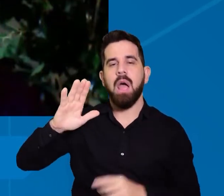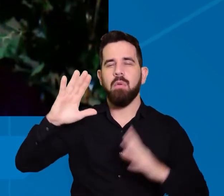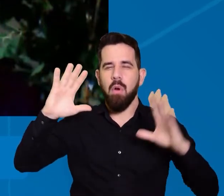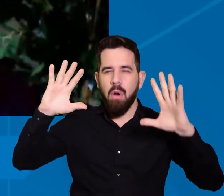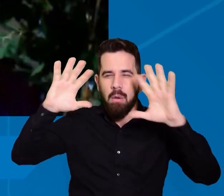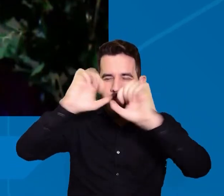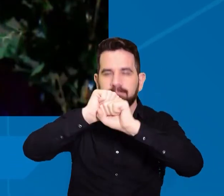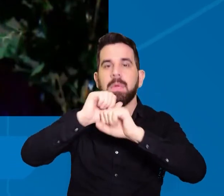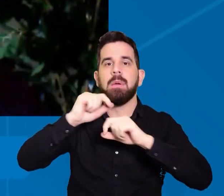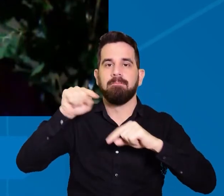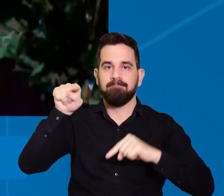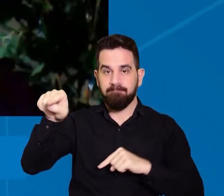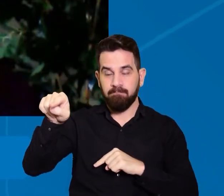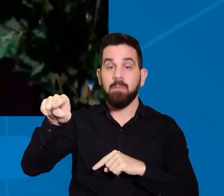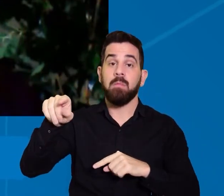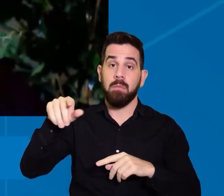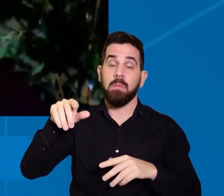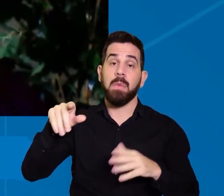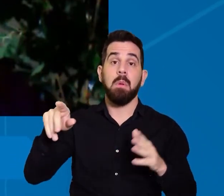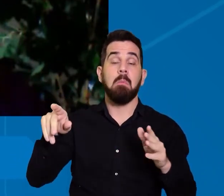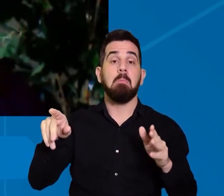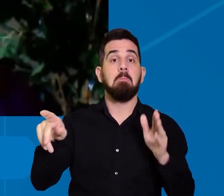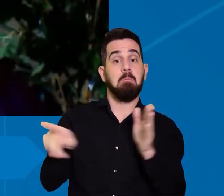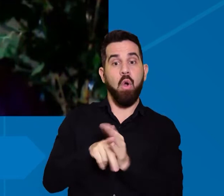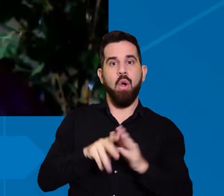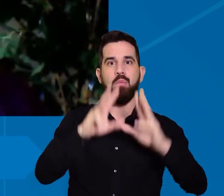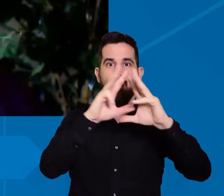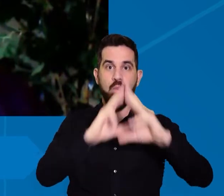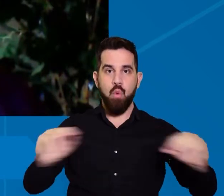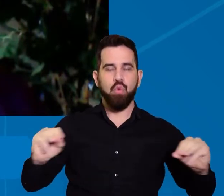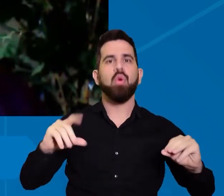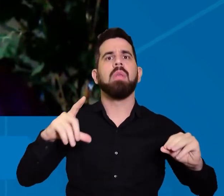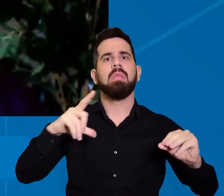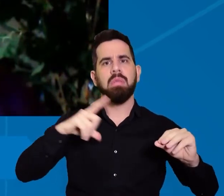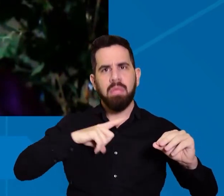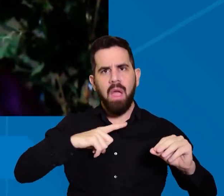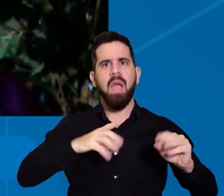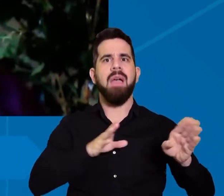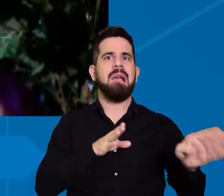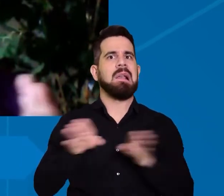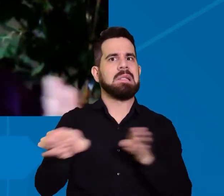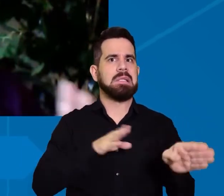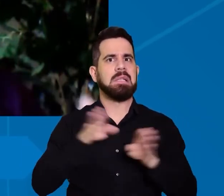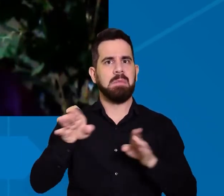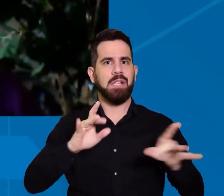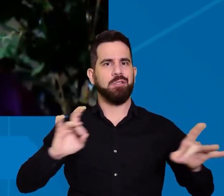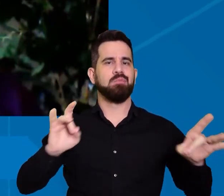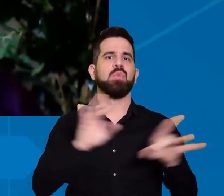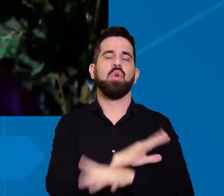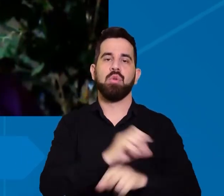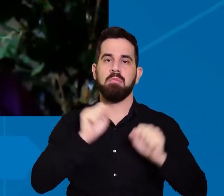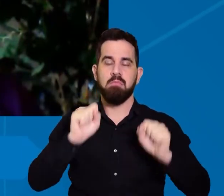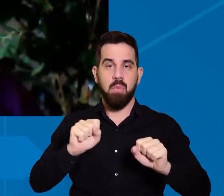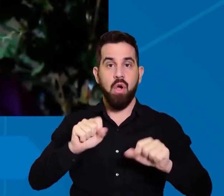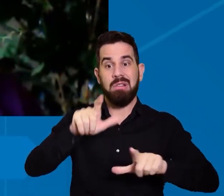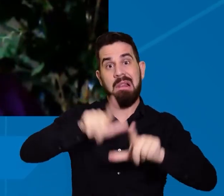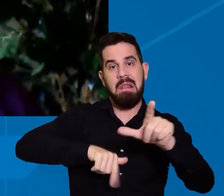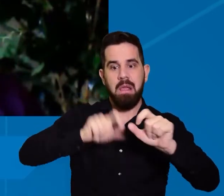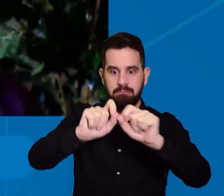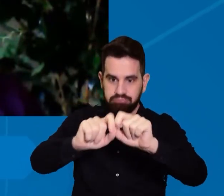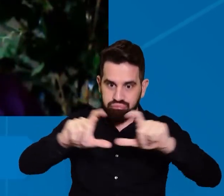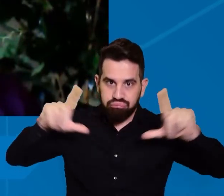Então, a própria plataforma Mudo, ela já traz um recurso de acessibilidade que possibilita aumentar a letra.